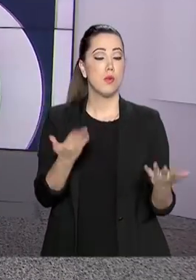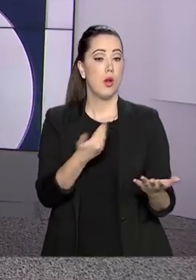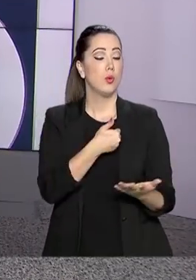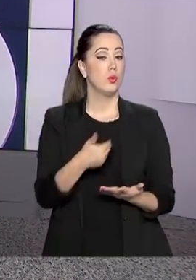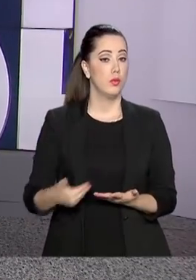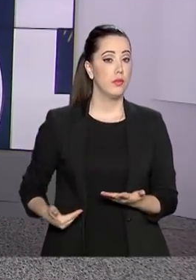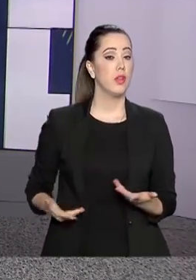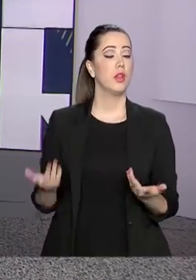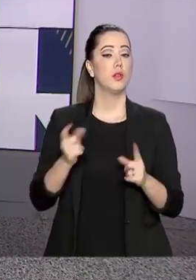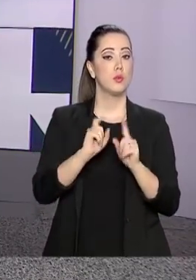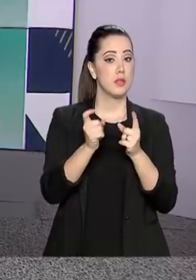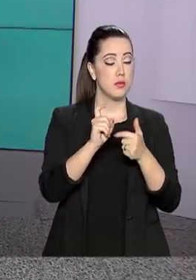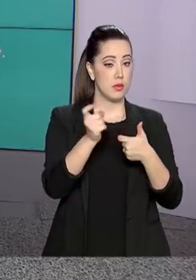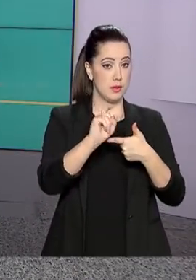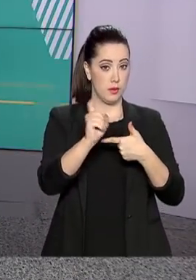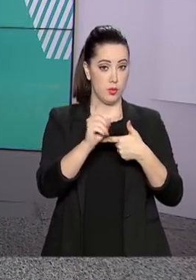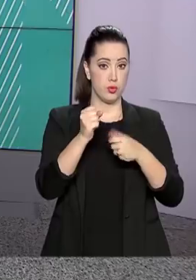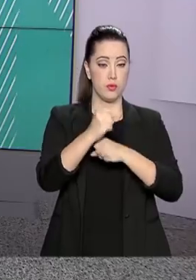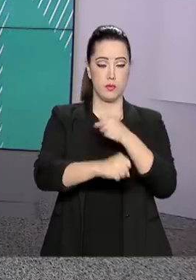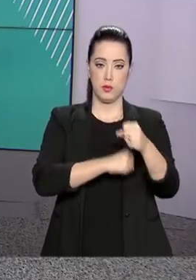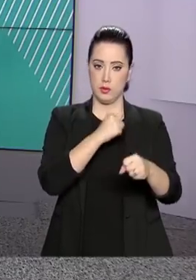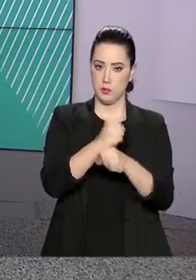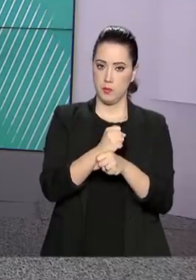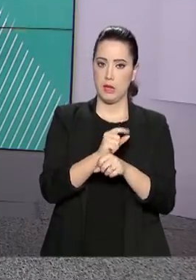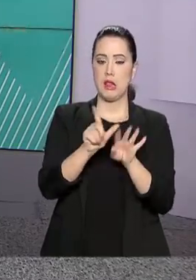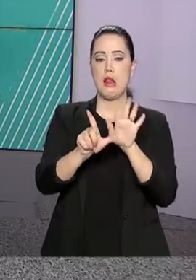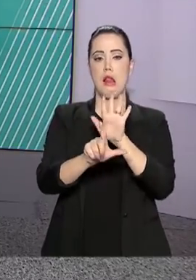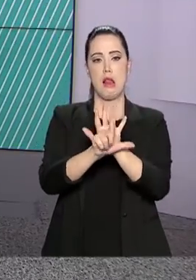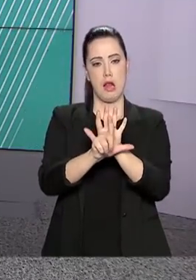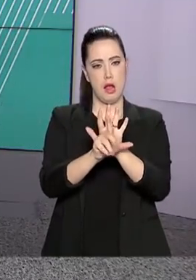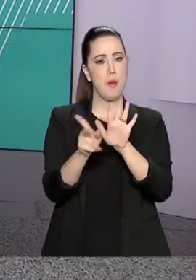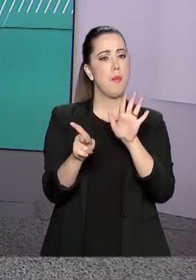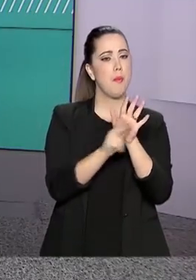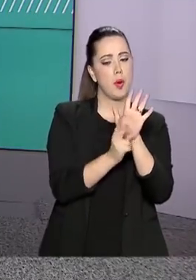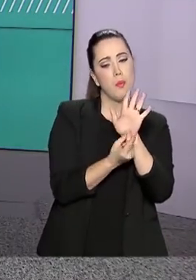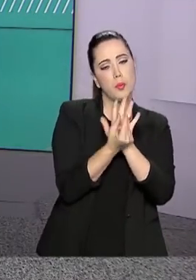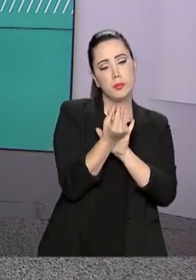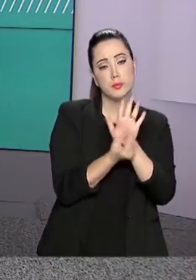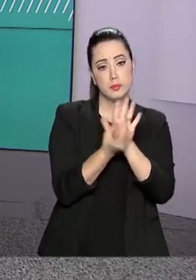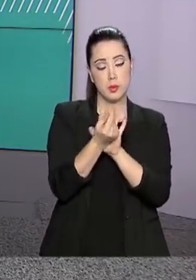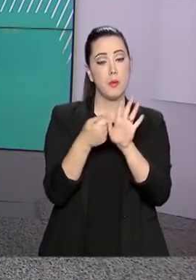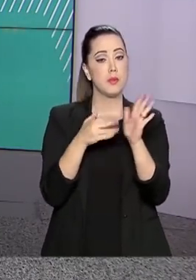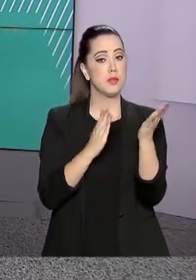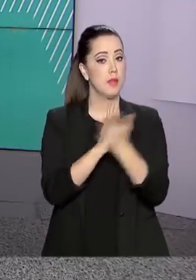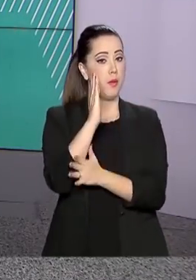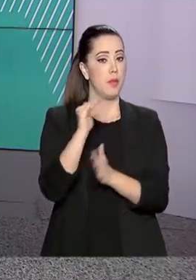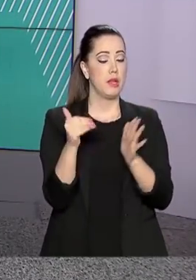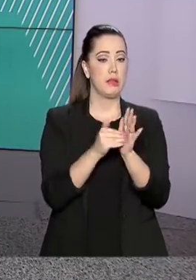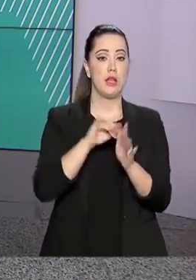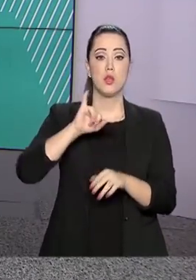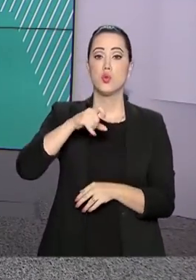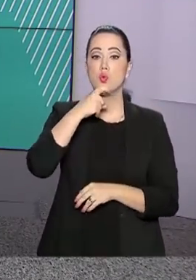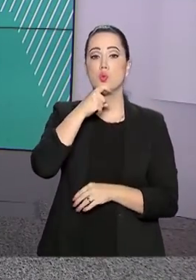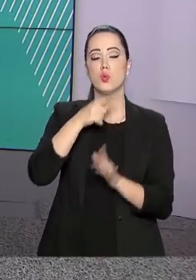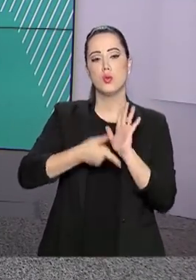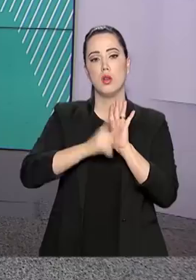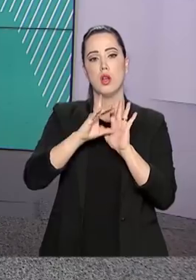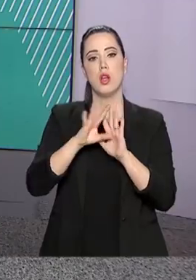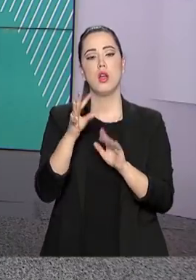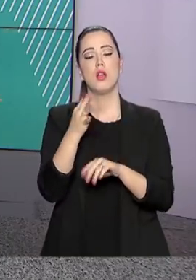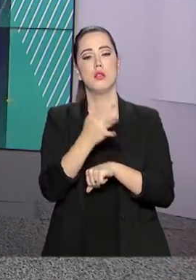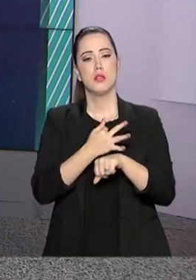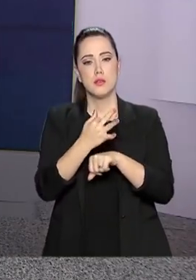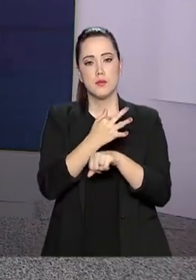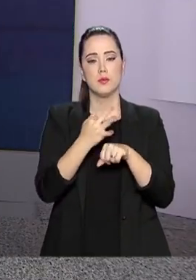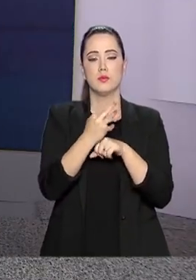gastos do Executivo no ano que vem. A Lei de Diretrizes Orçamentárias precisa ser aprovada até julho, antes das férias